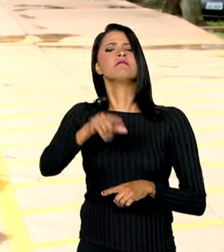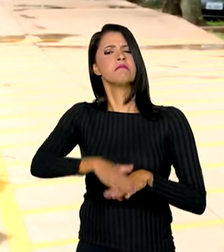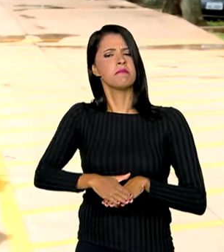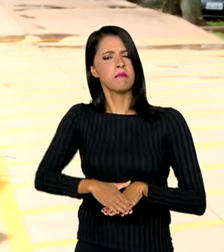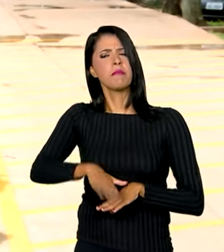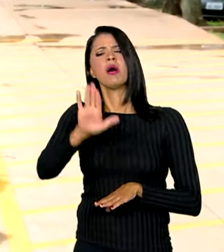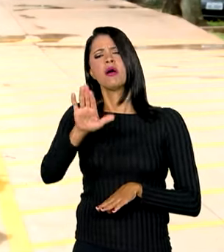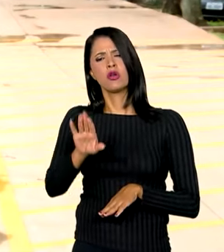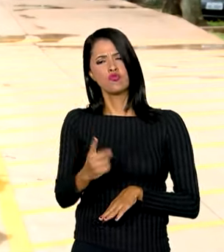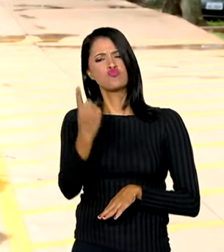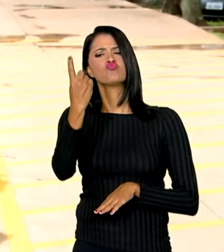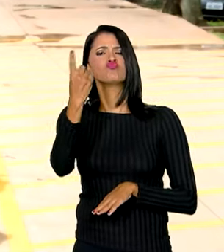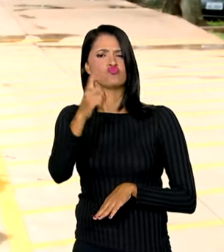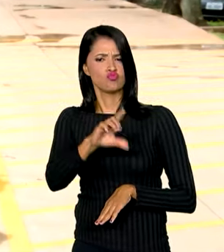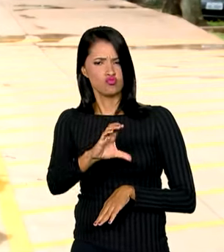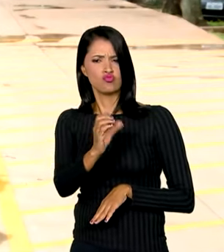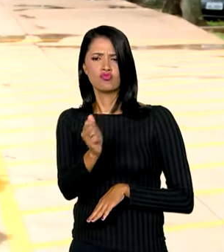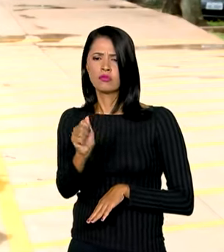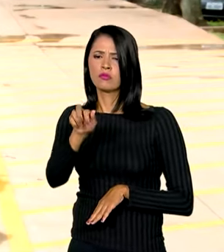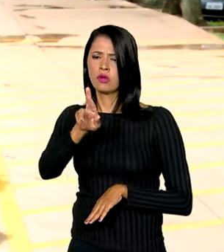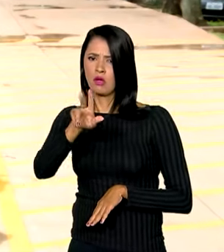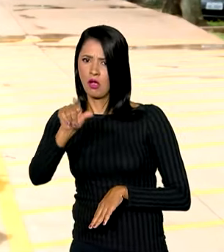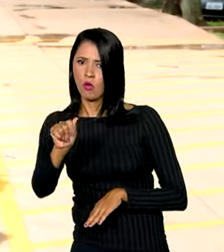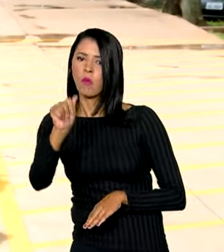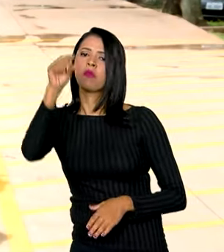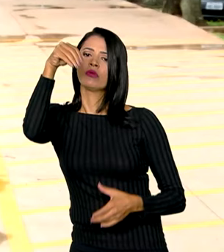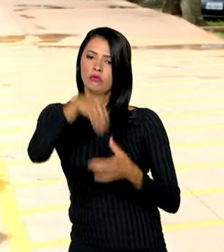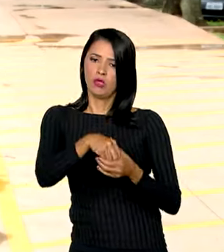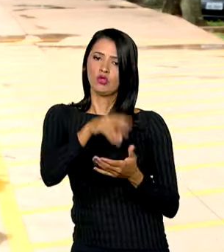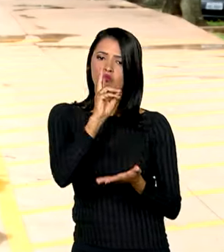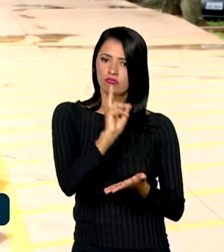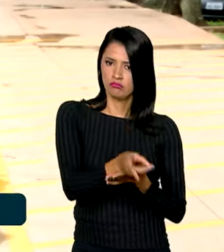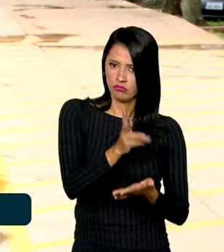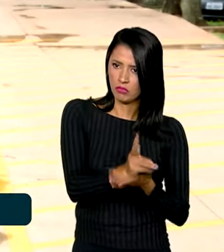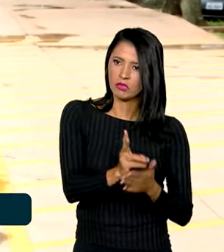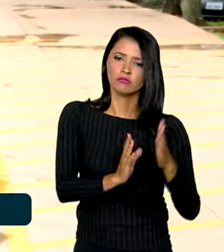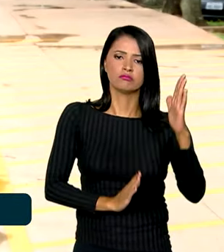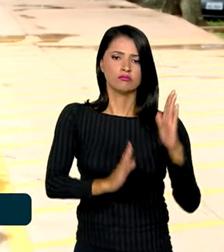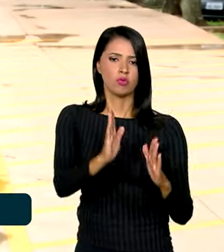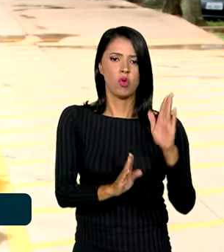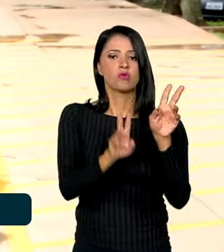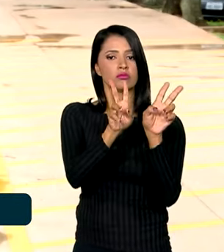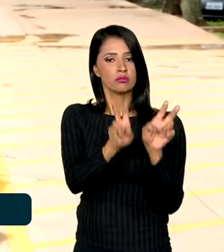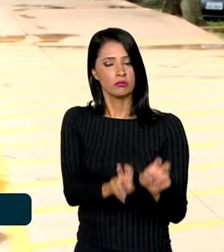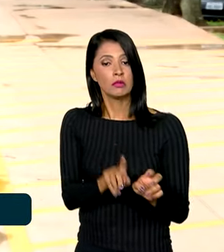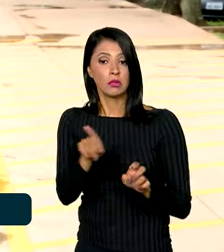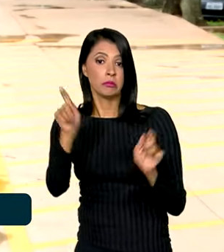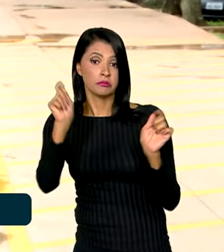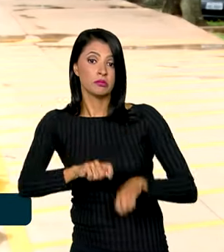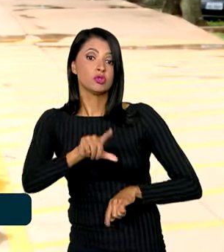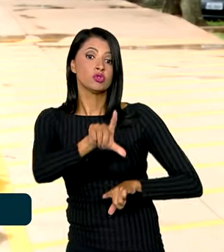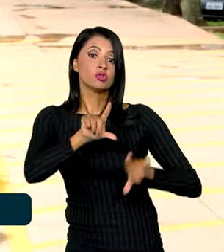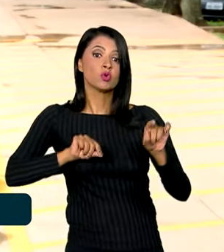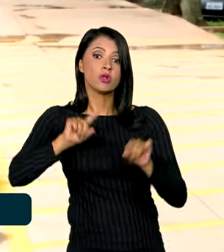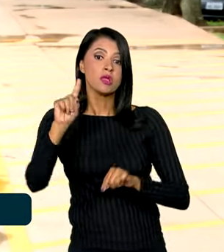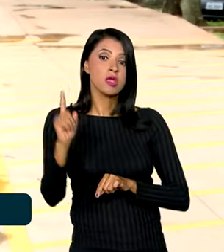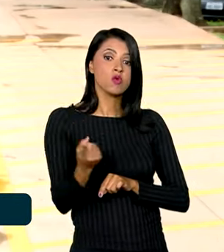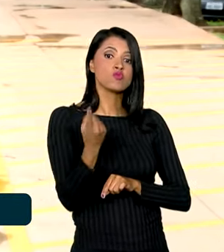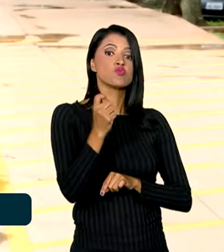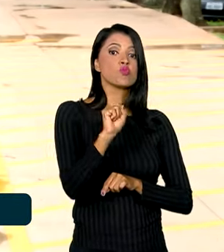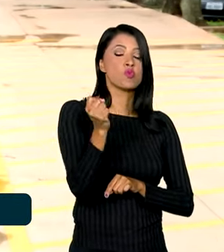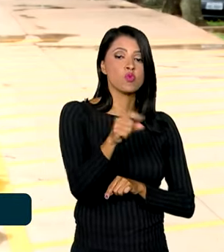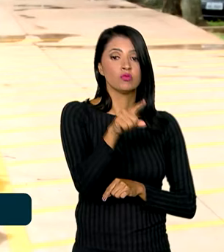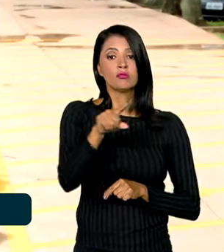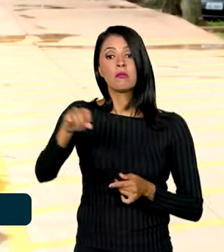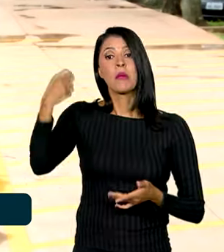desde que dentro do mesmo bloco temático. Por isso, o candidato deverá escolher um dos oito blocos e a taxa de inscrição